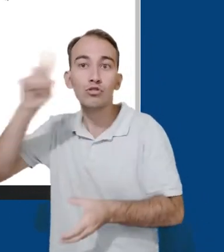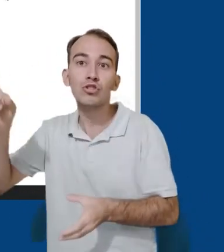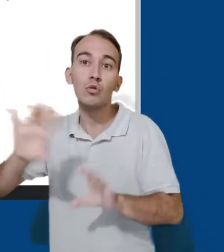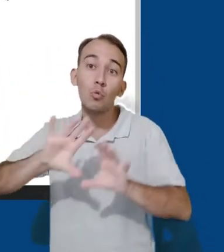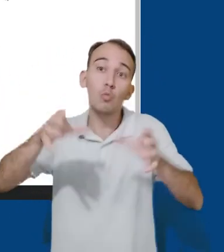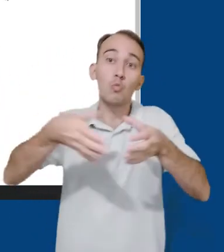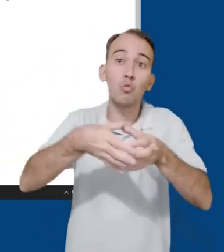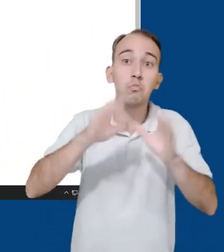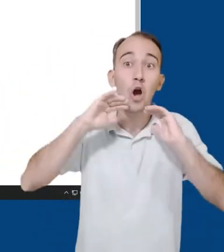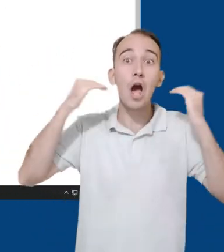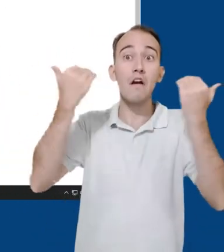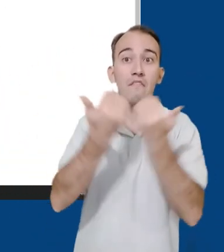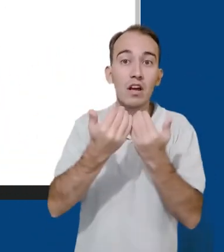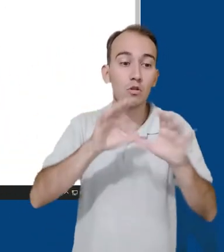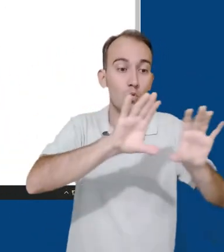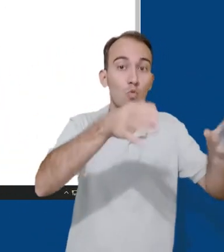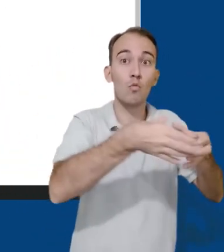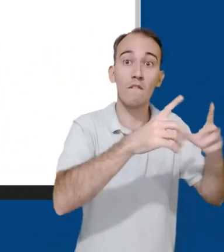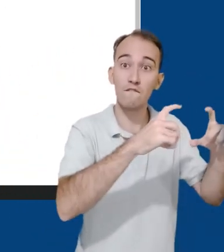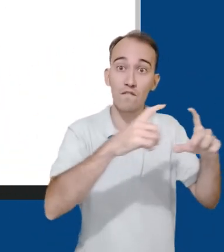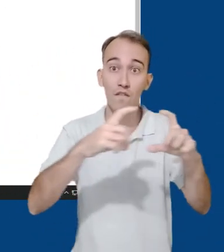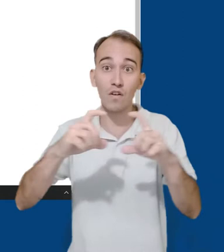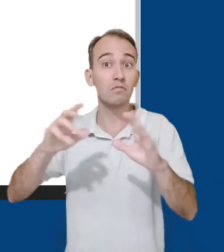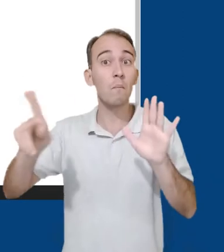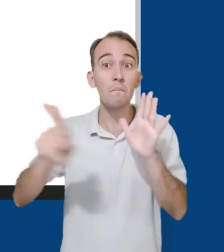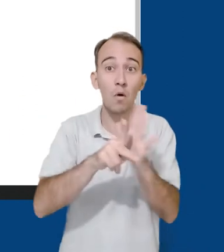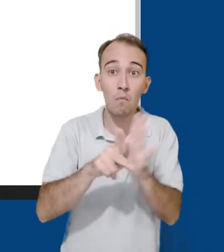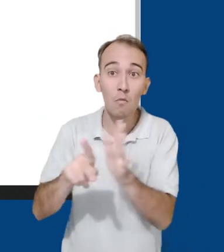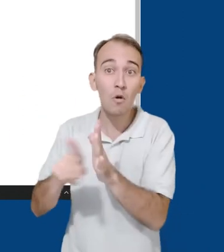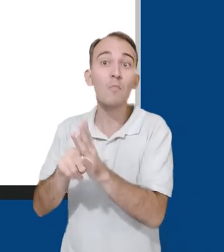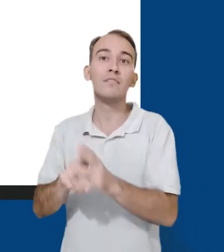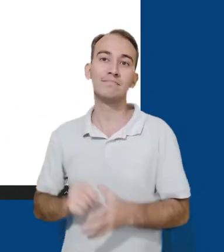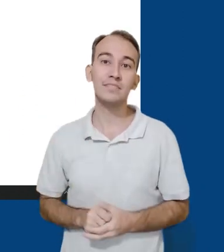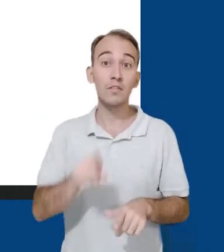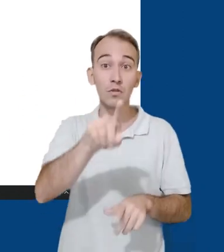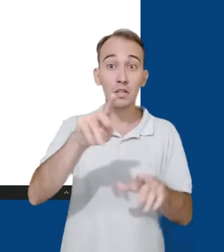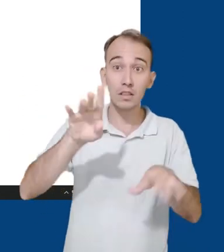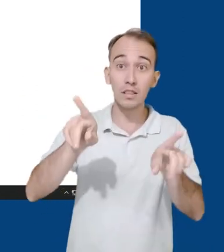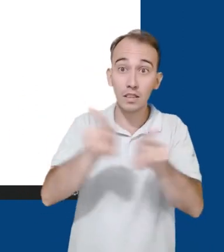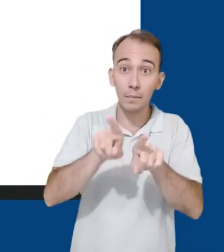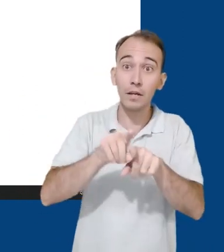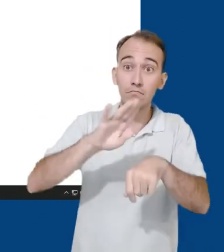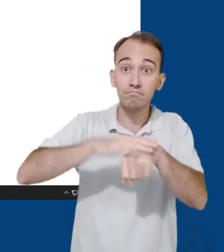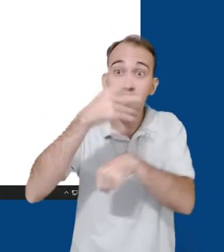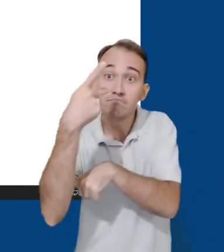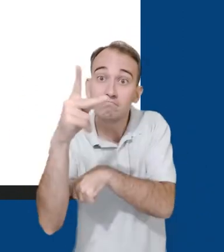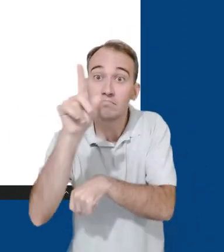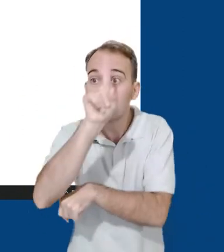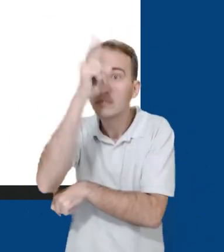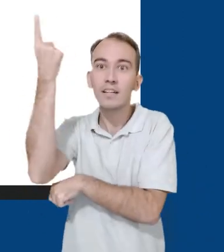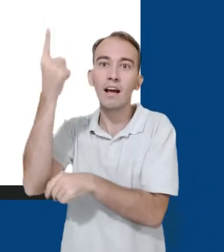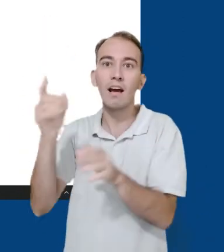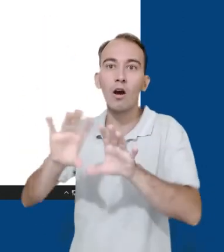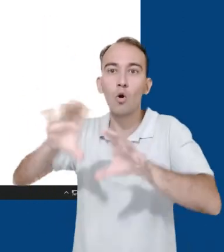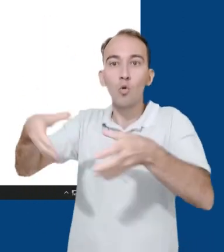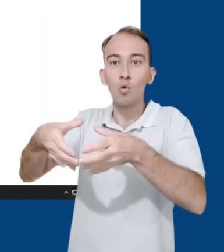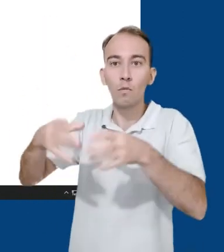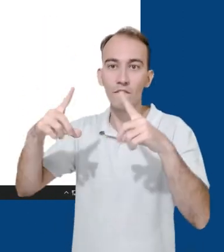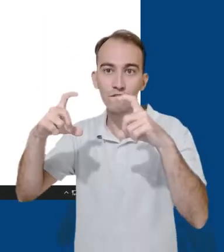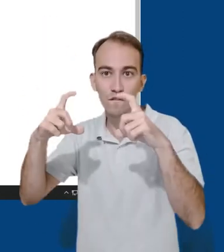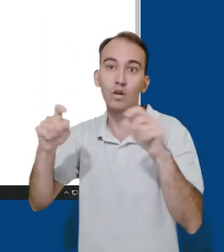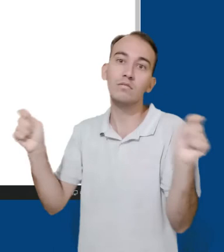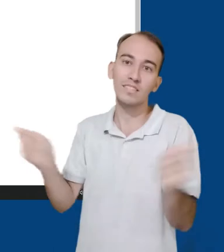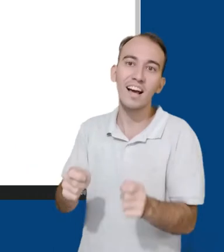com dia, tema ou evento. Também é possível criar álbuns selecionando fotos na tela inicial ou